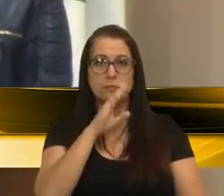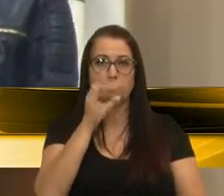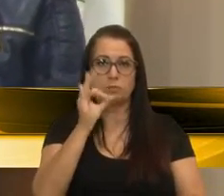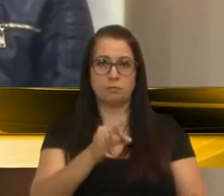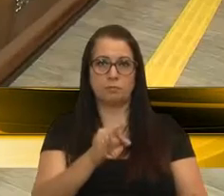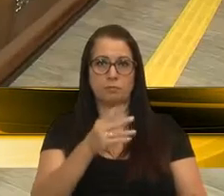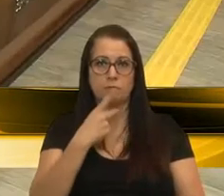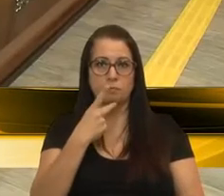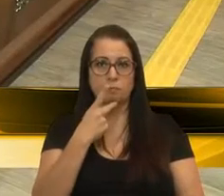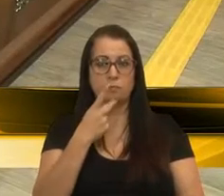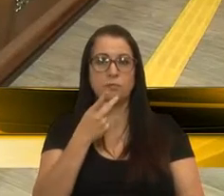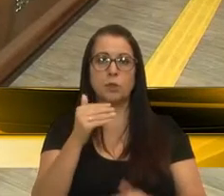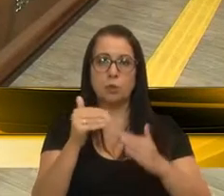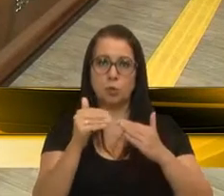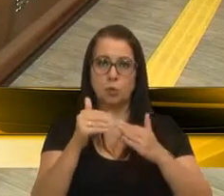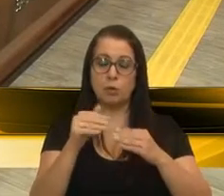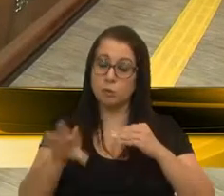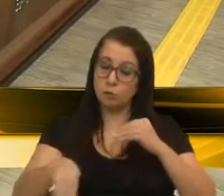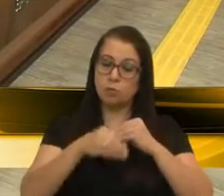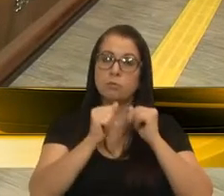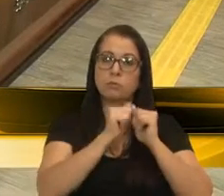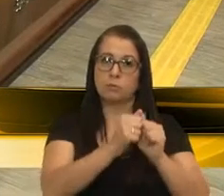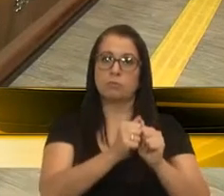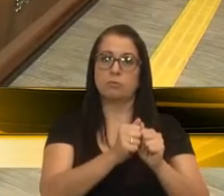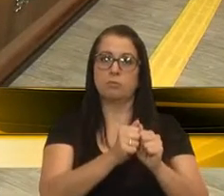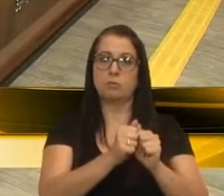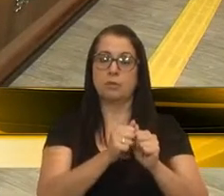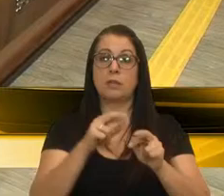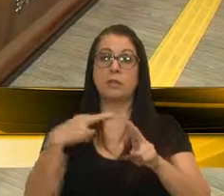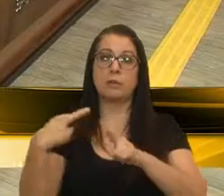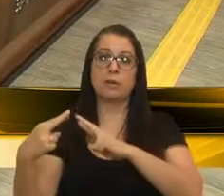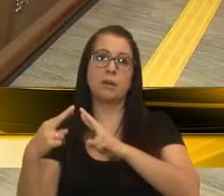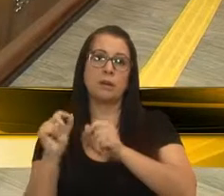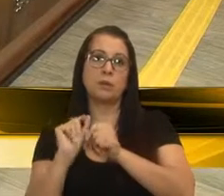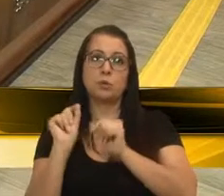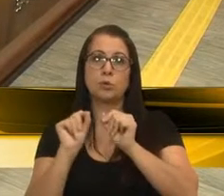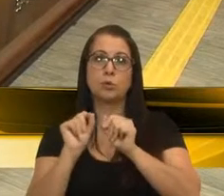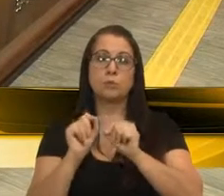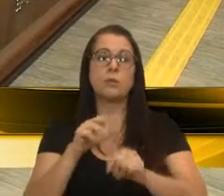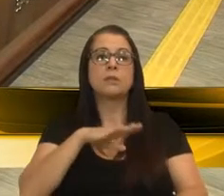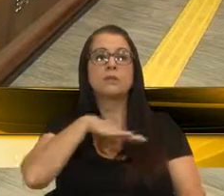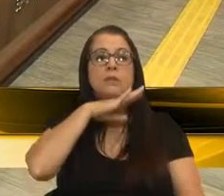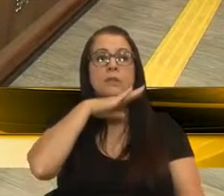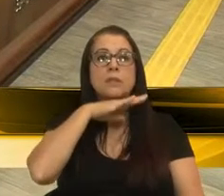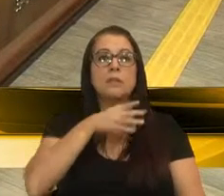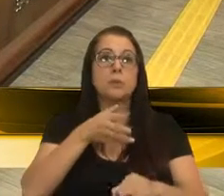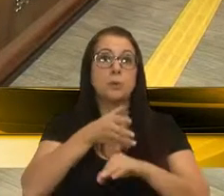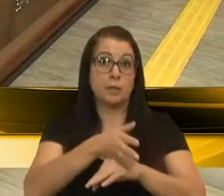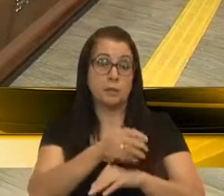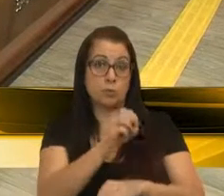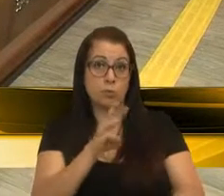colocações, concordo, me somo a elas. Em relação a essa questão, Anitta, ingressos,